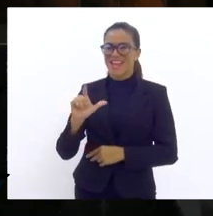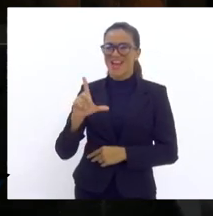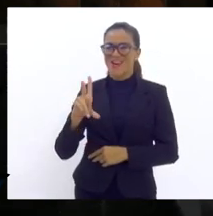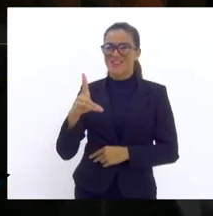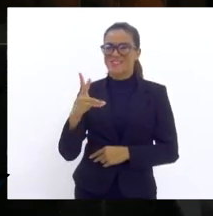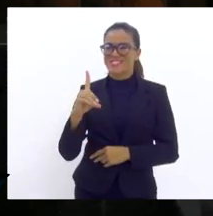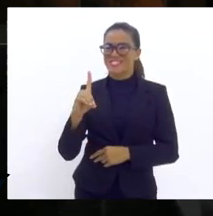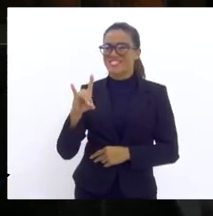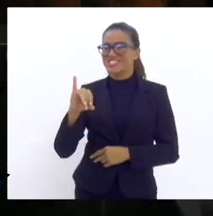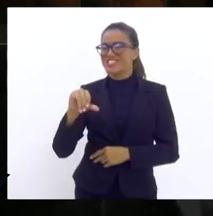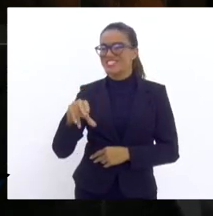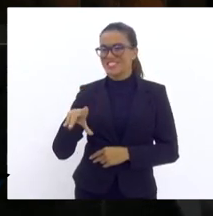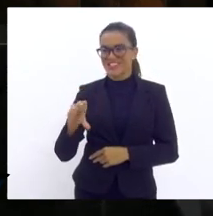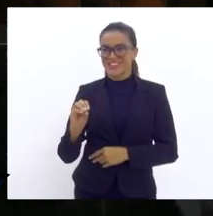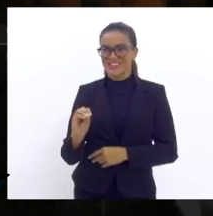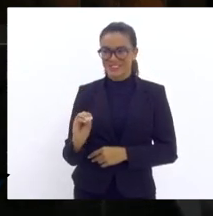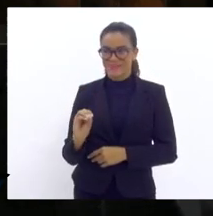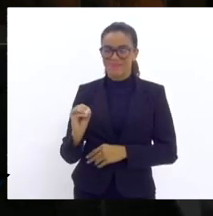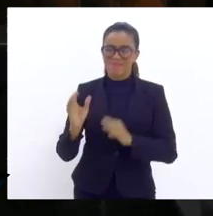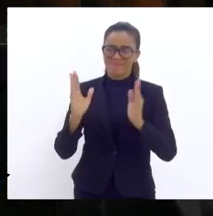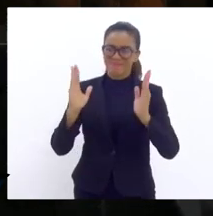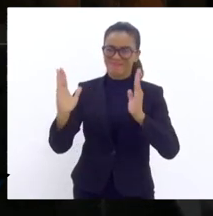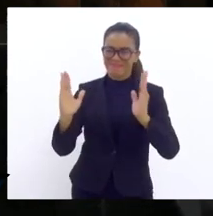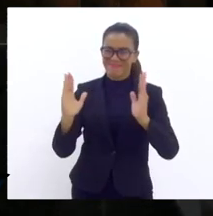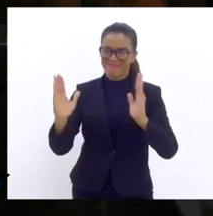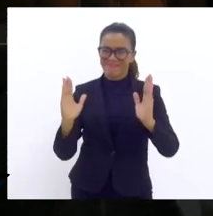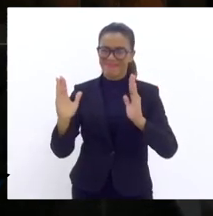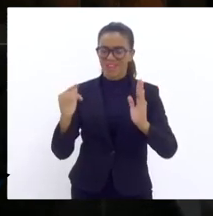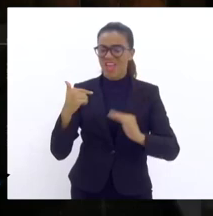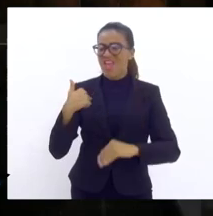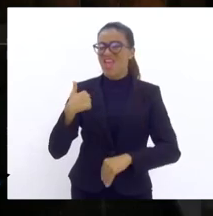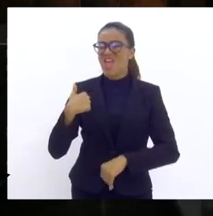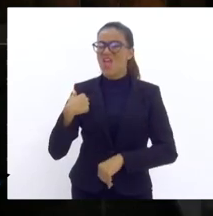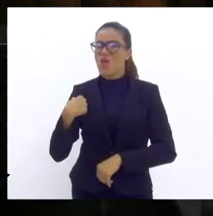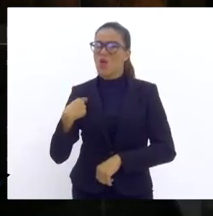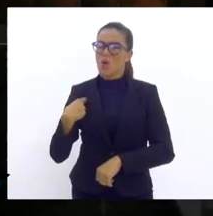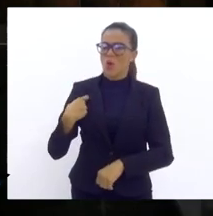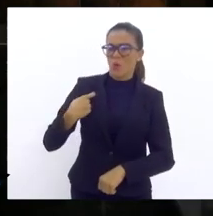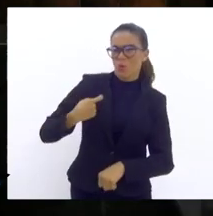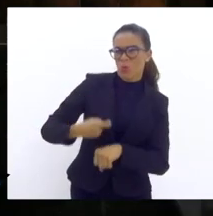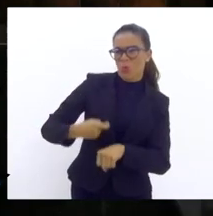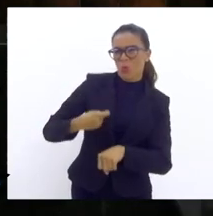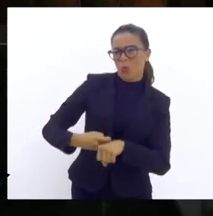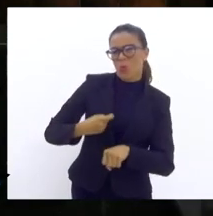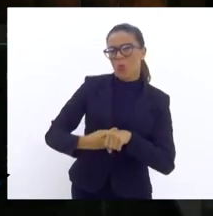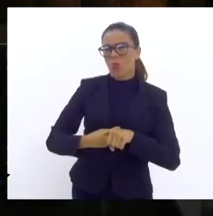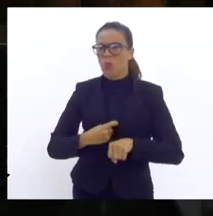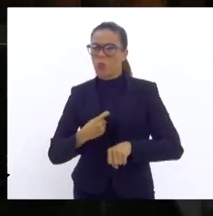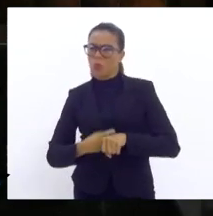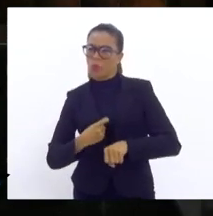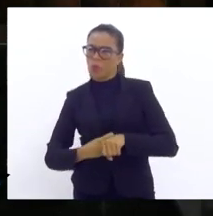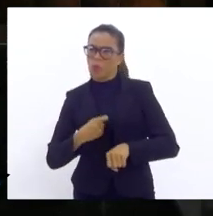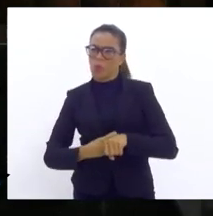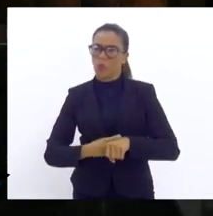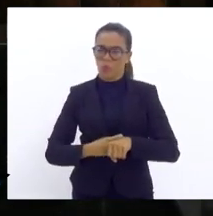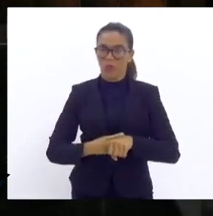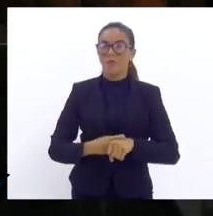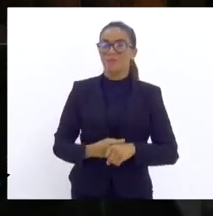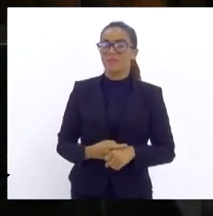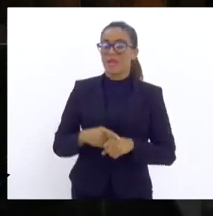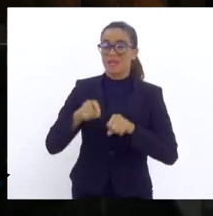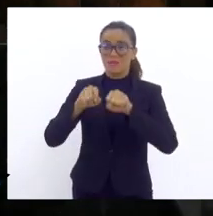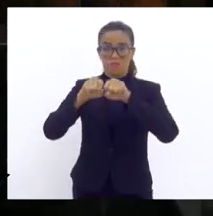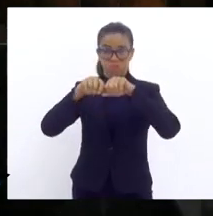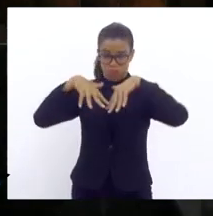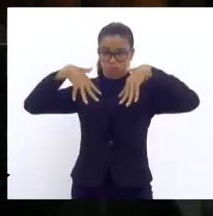Naquela época, eu era um Durango Kid, como a gente dizia. e a Gerald